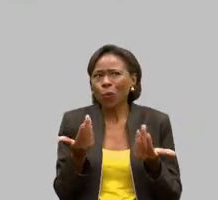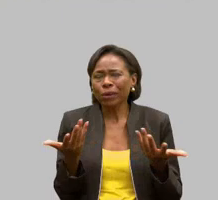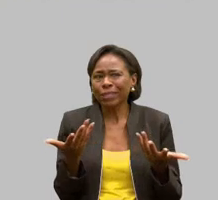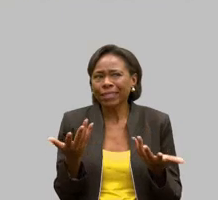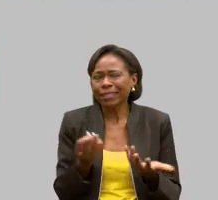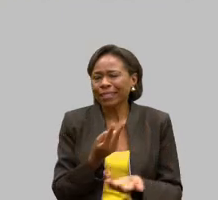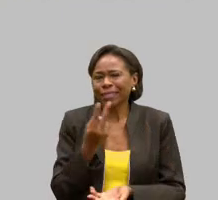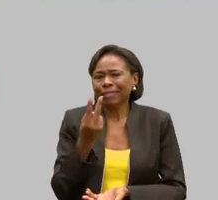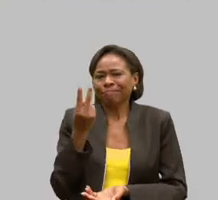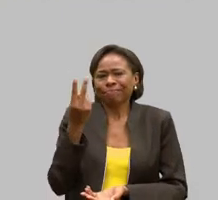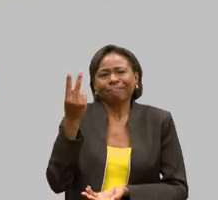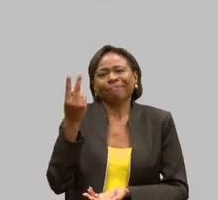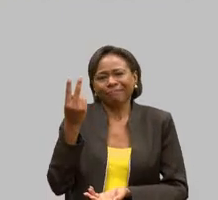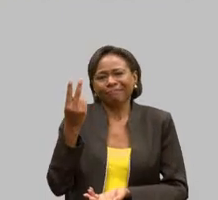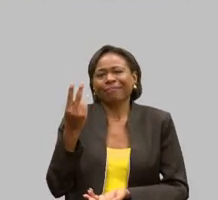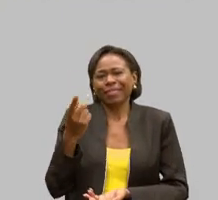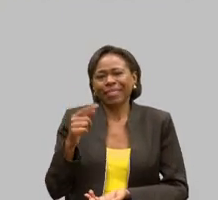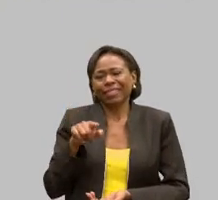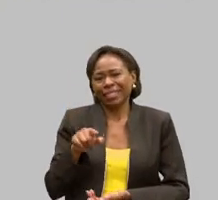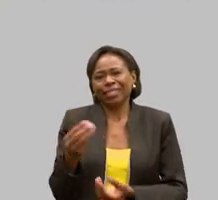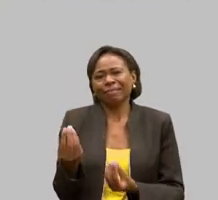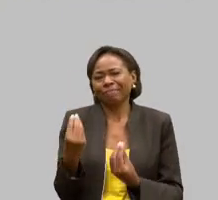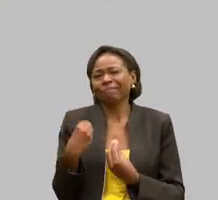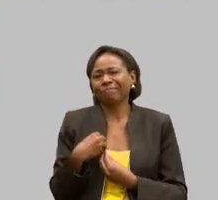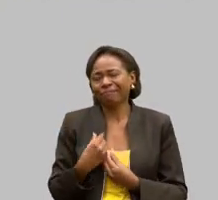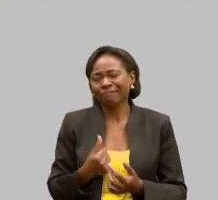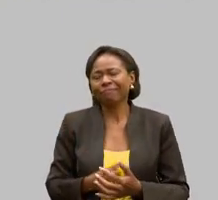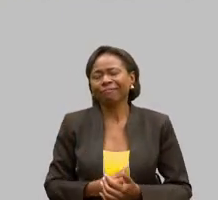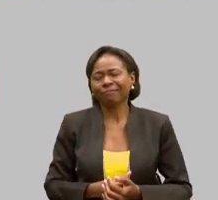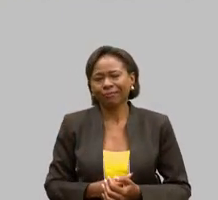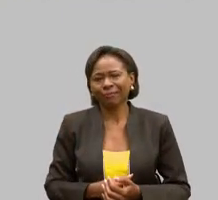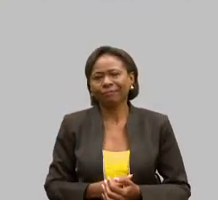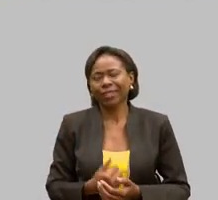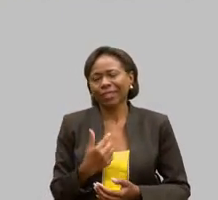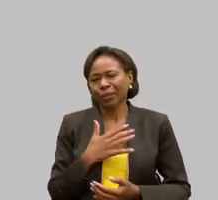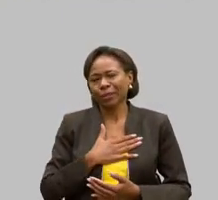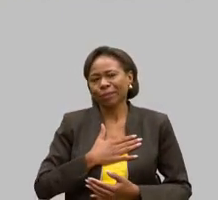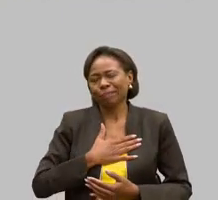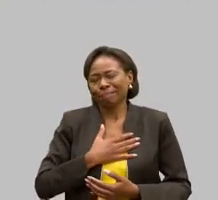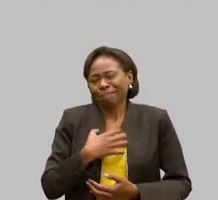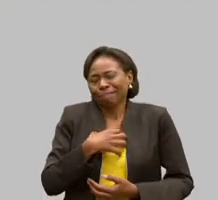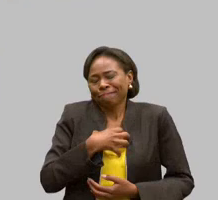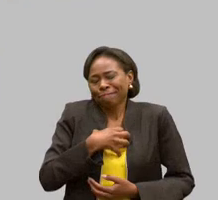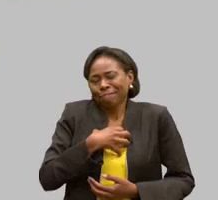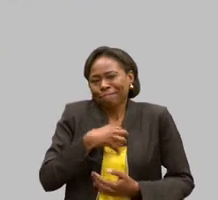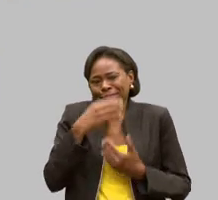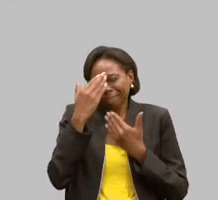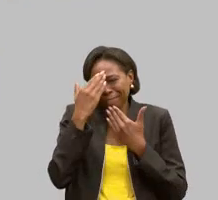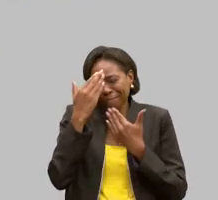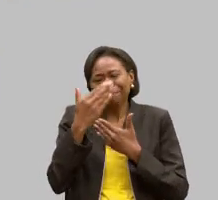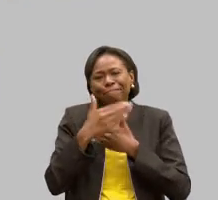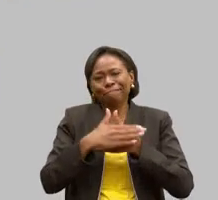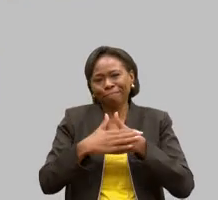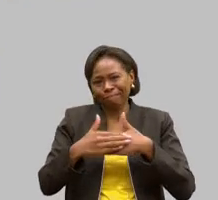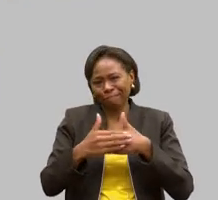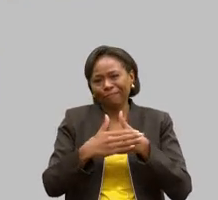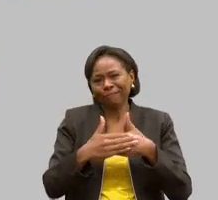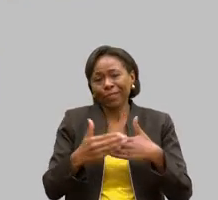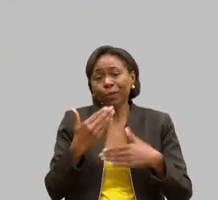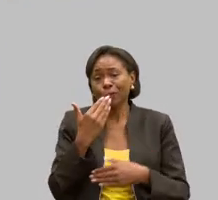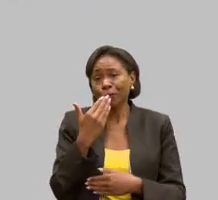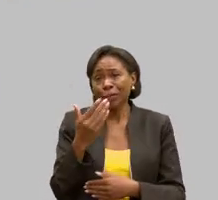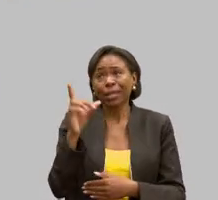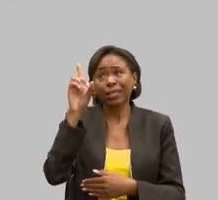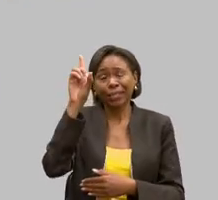deixaram para nós. Entende? Então, assim, eu sou muito grato, tenho muito carinho, peço a Deus por eles.